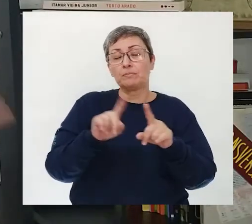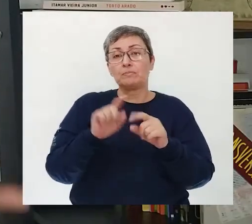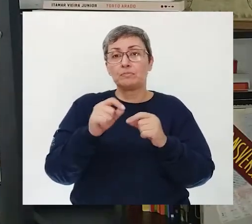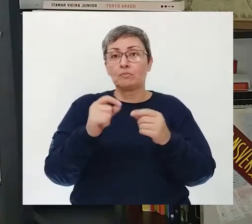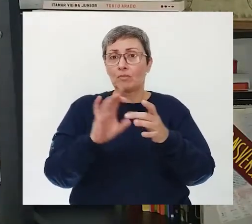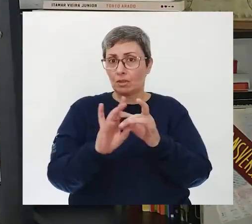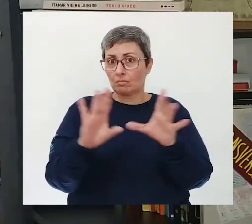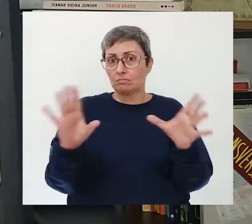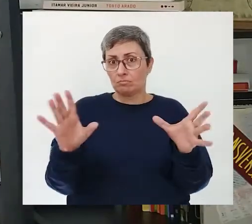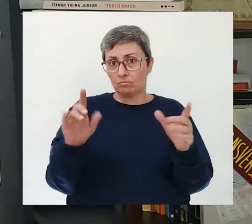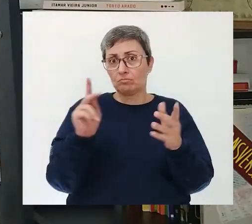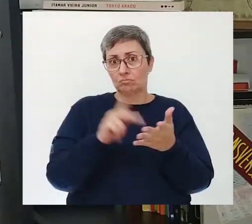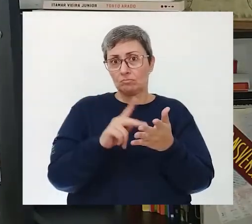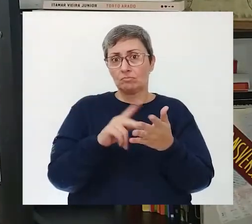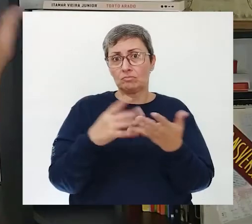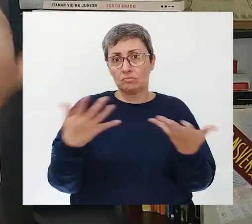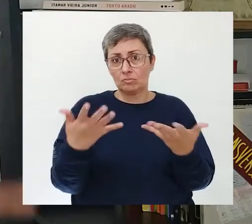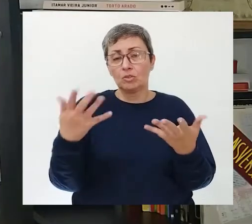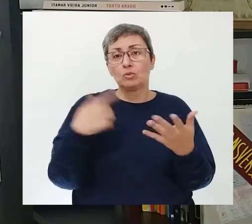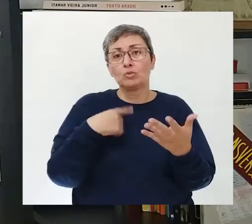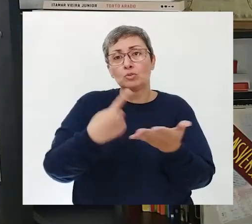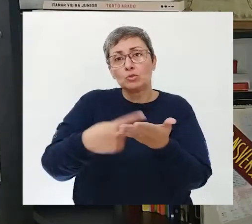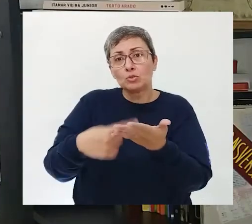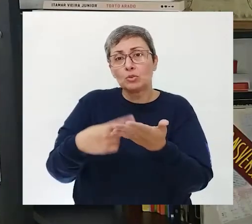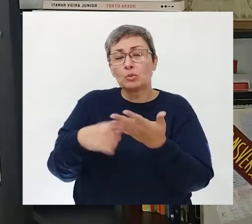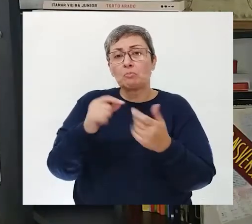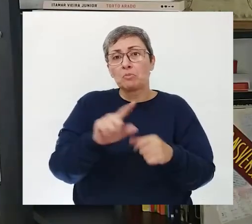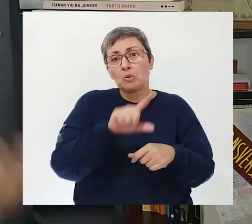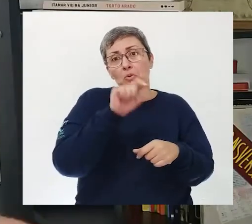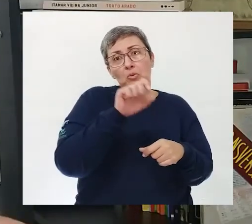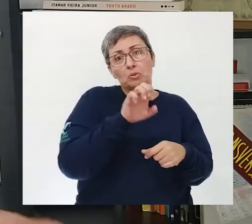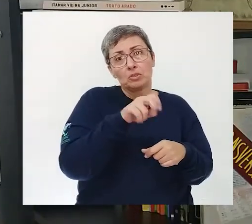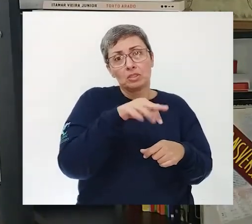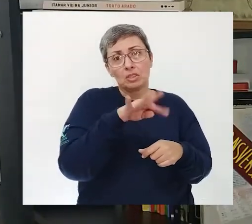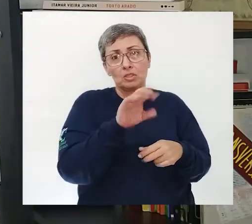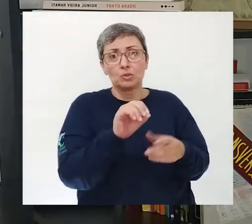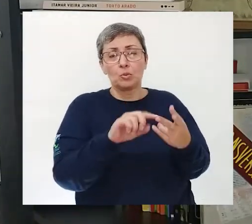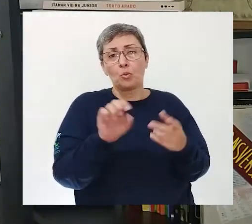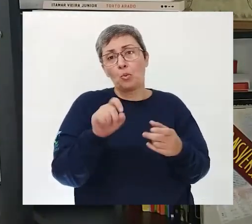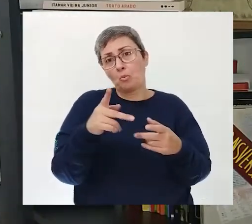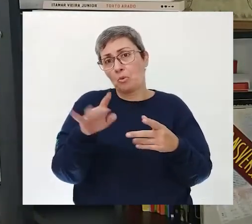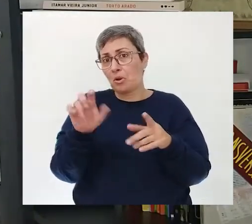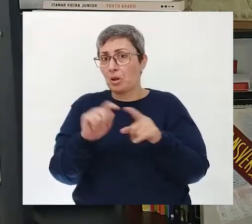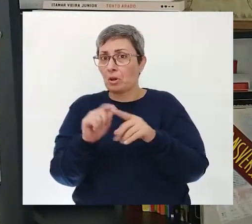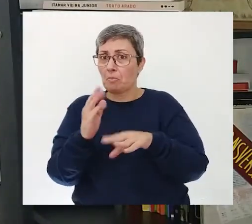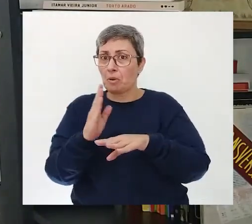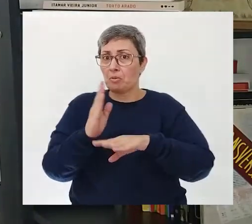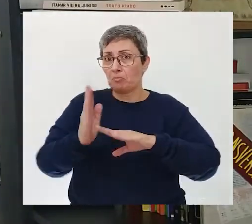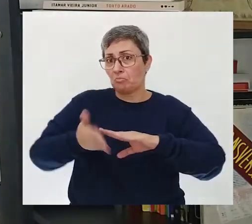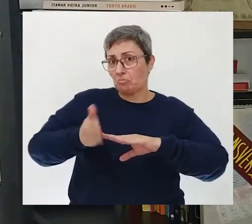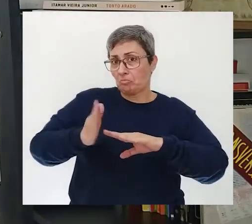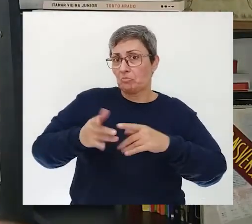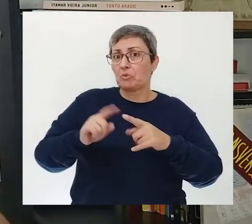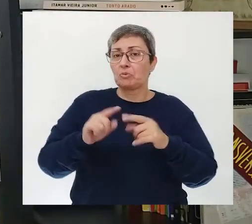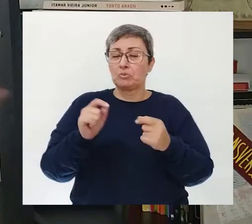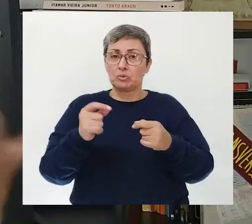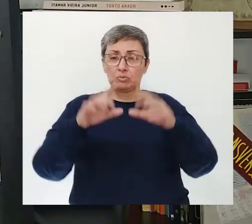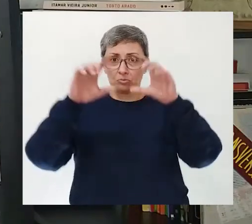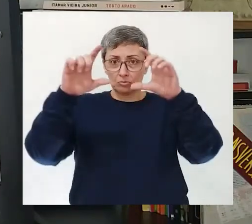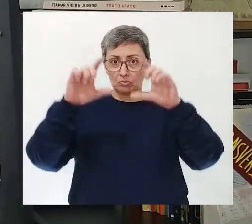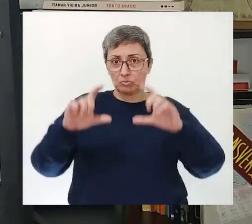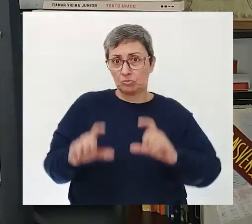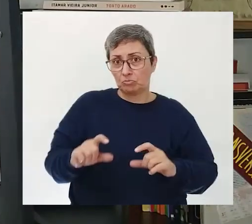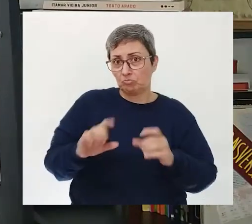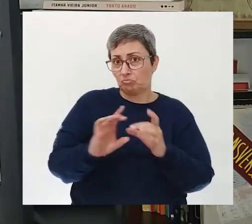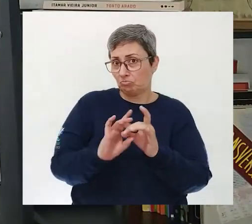Serem livres Na verdade Então chegou a hora De vocês decidirem Se vocês preferem Fazer um soneto Ou um poema contemporâneo Em que os versos E as